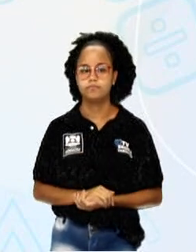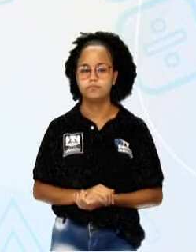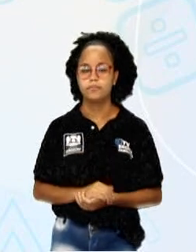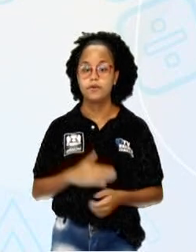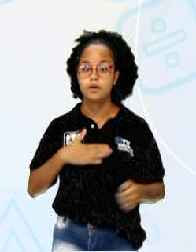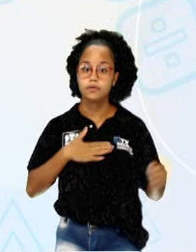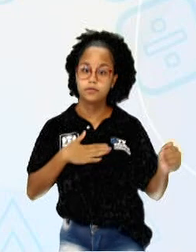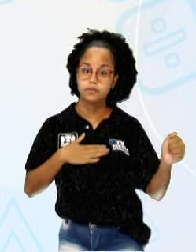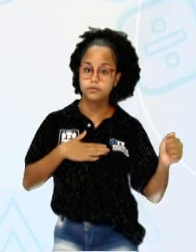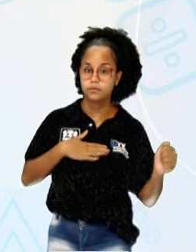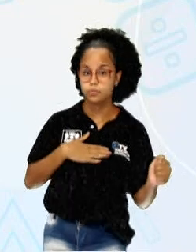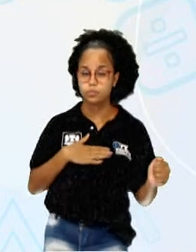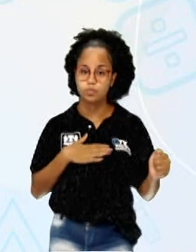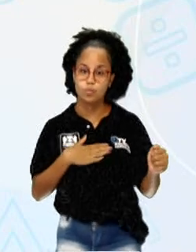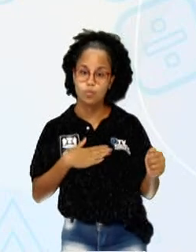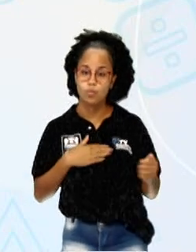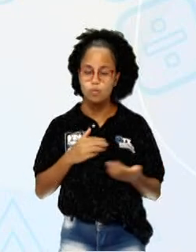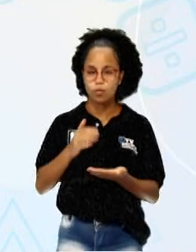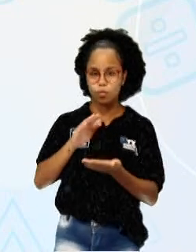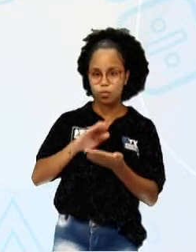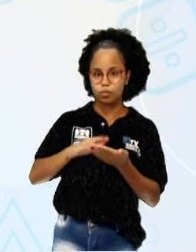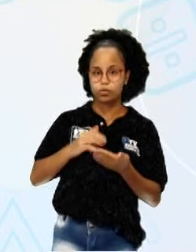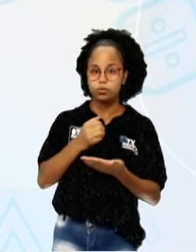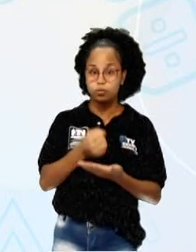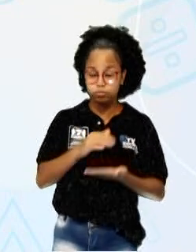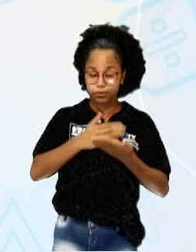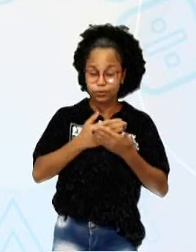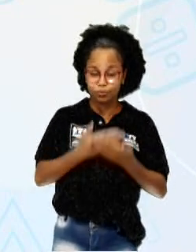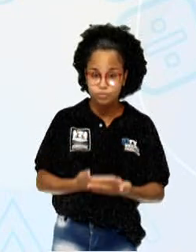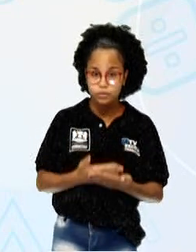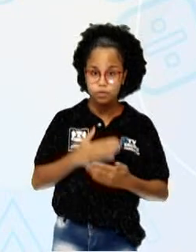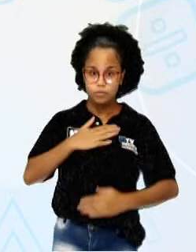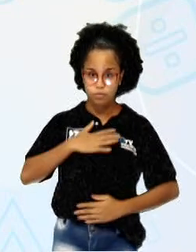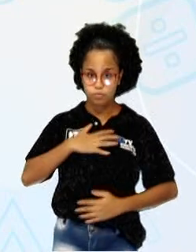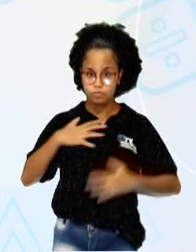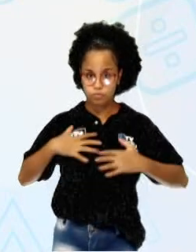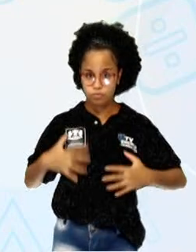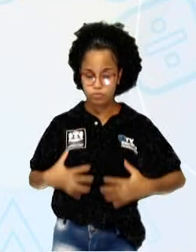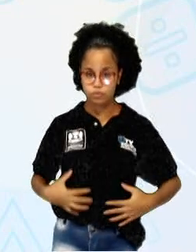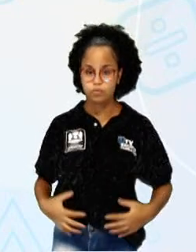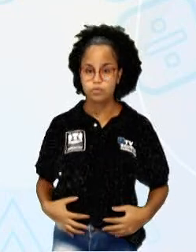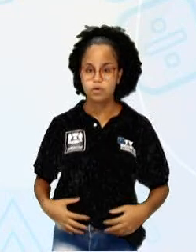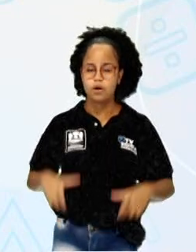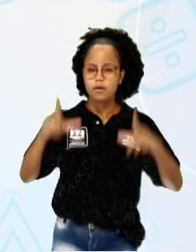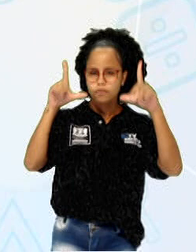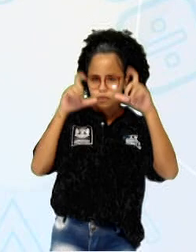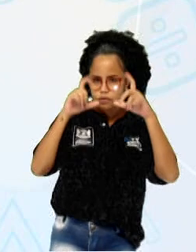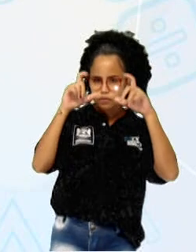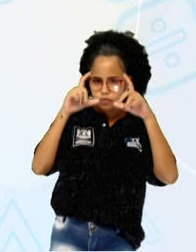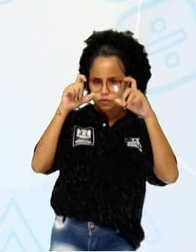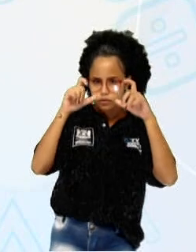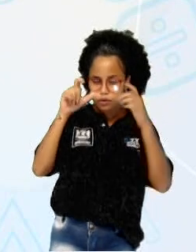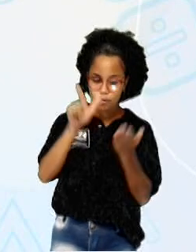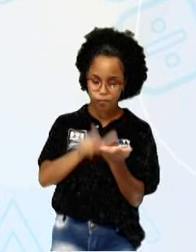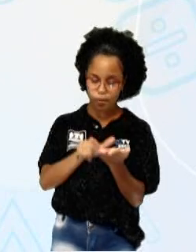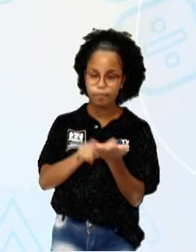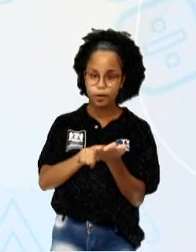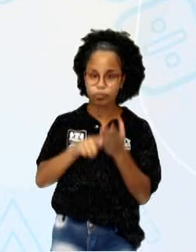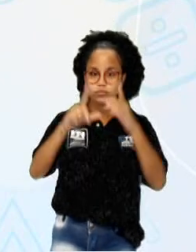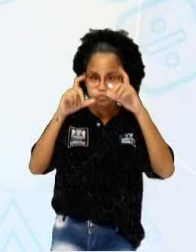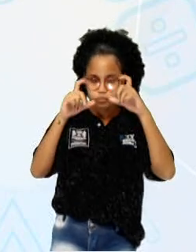Na dança, o suporte é o corpo. Na foto, é o papel fotográfico.